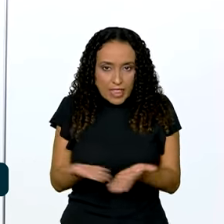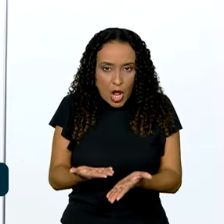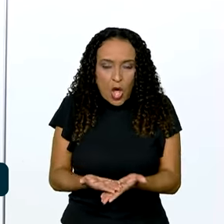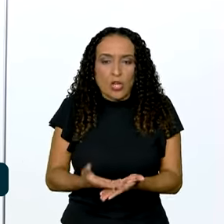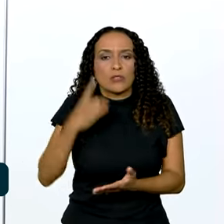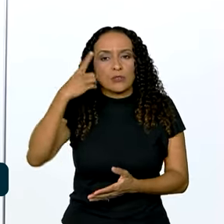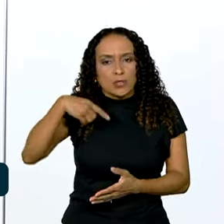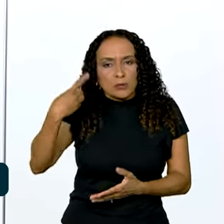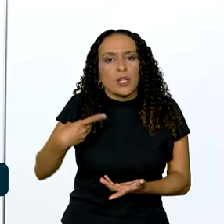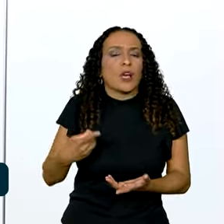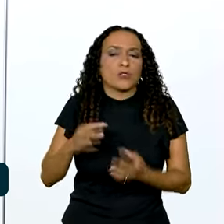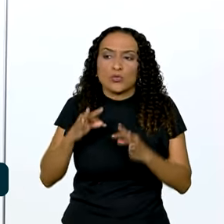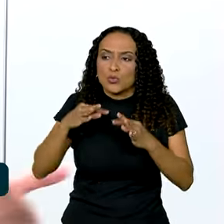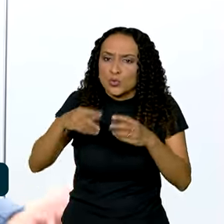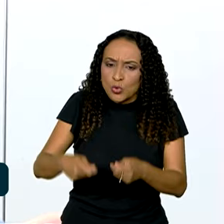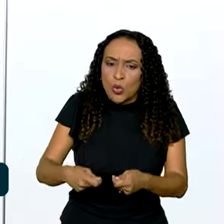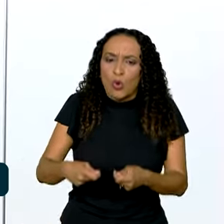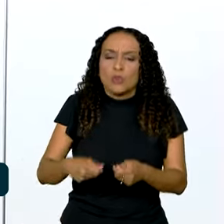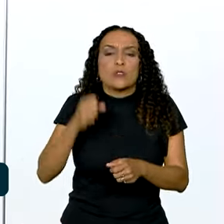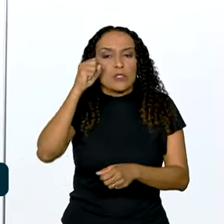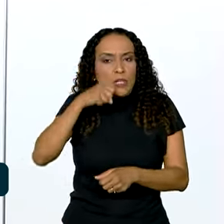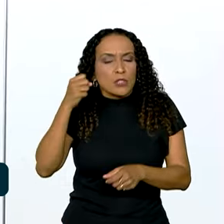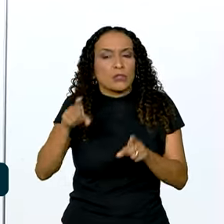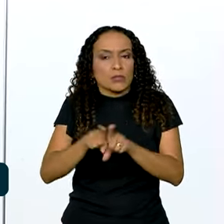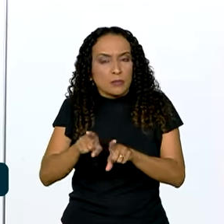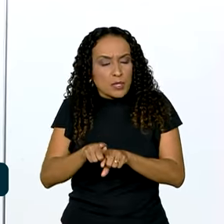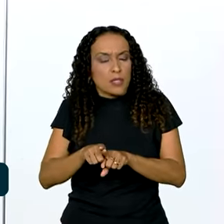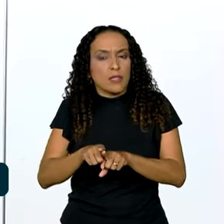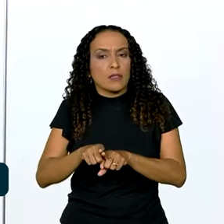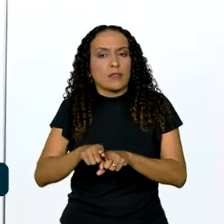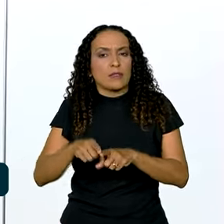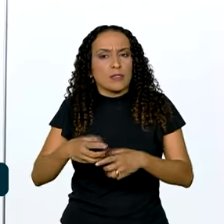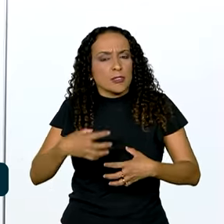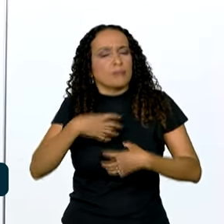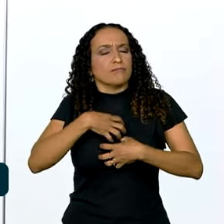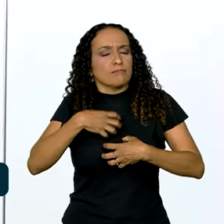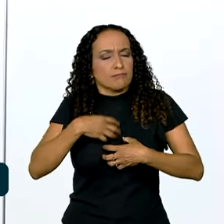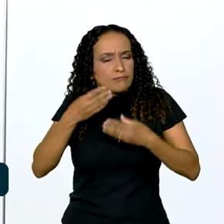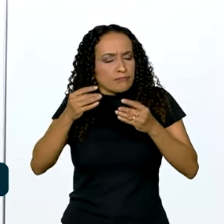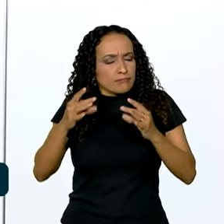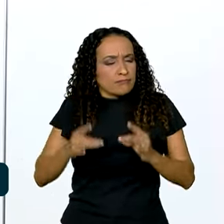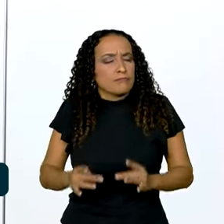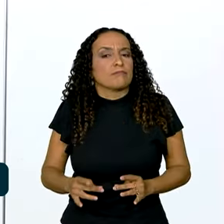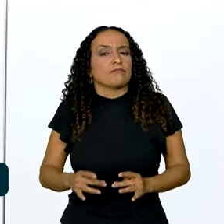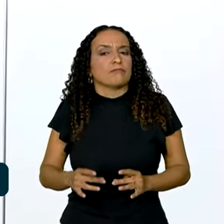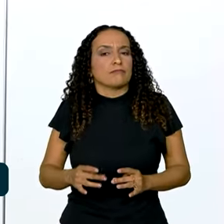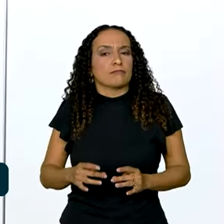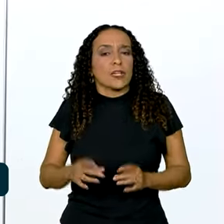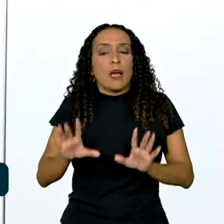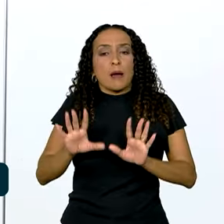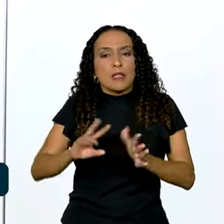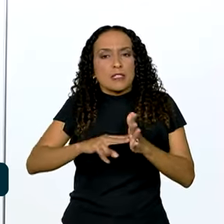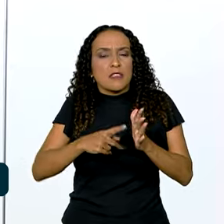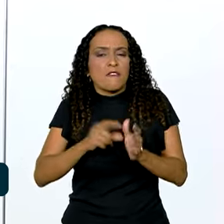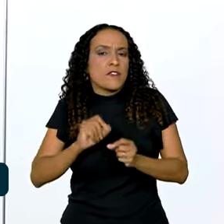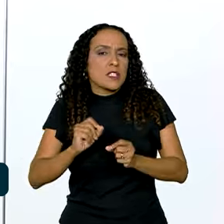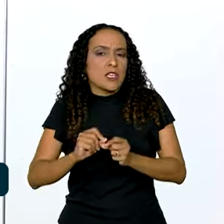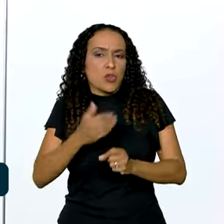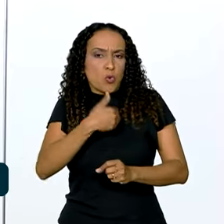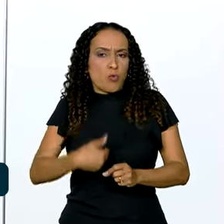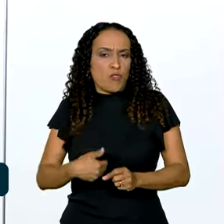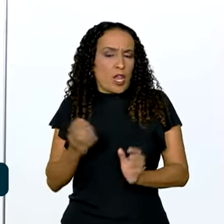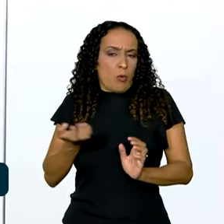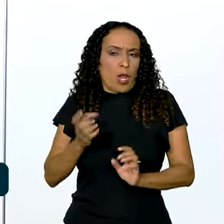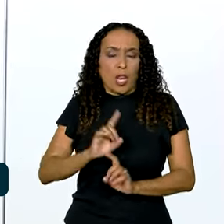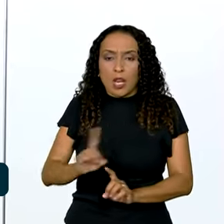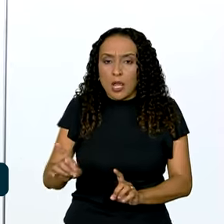deputados e senadores têm sido sensíveis aos argumentos. Isso não significa fazer o que o governo